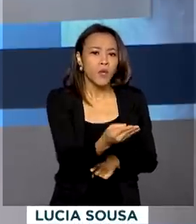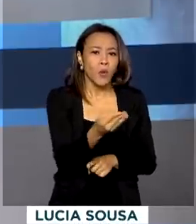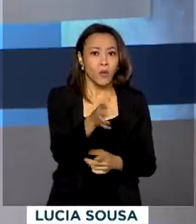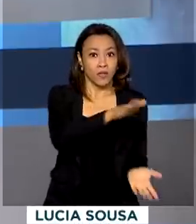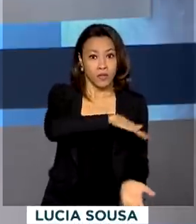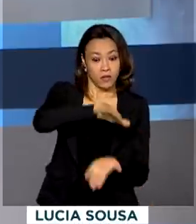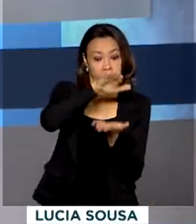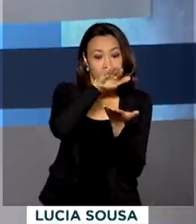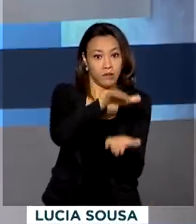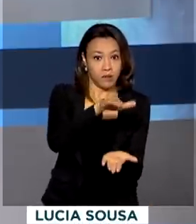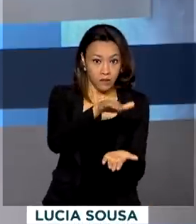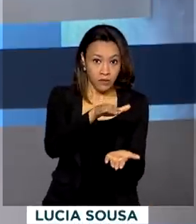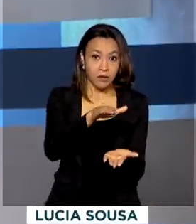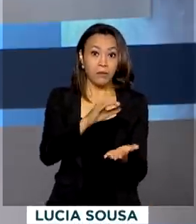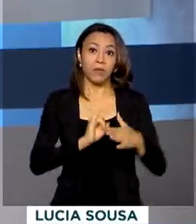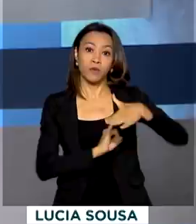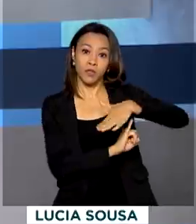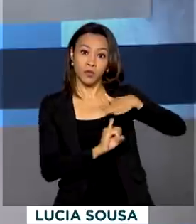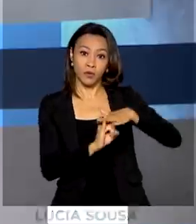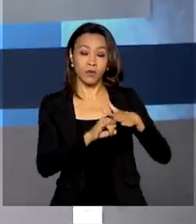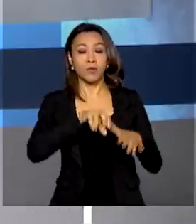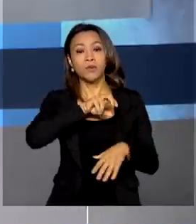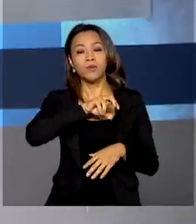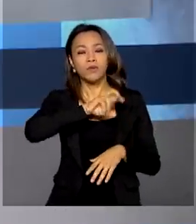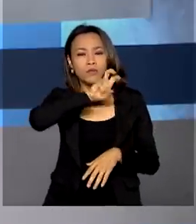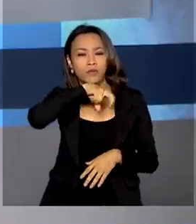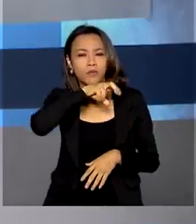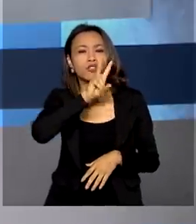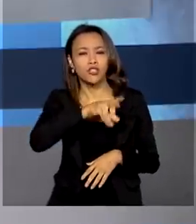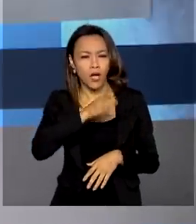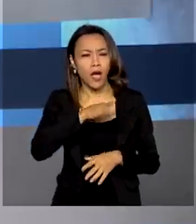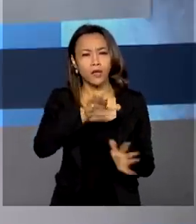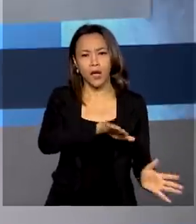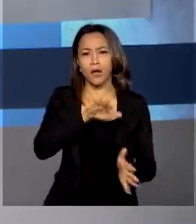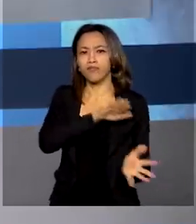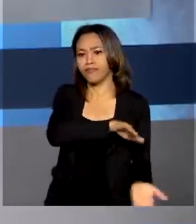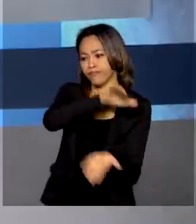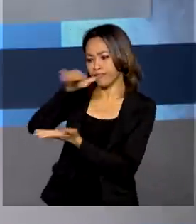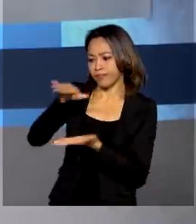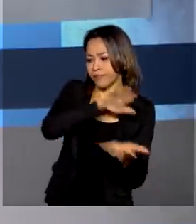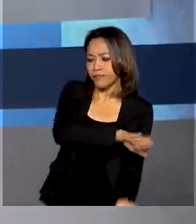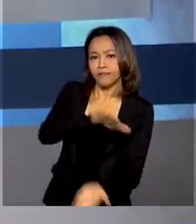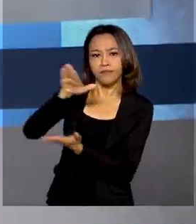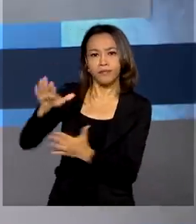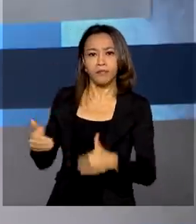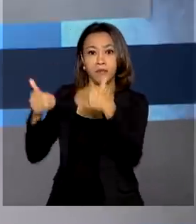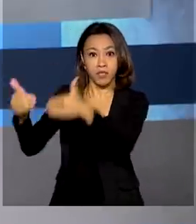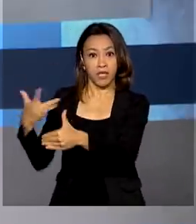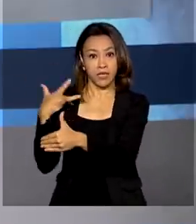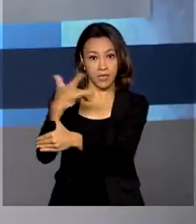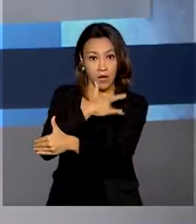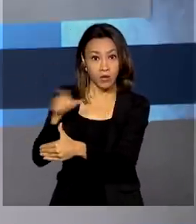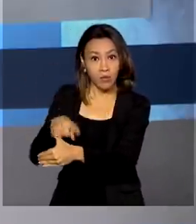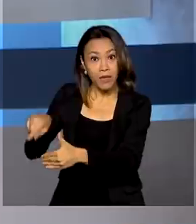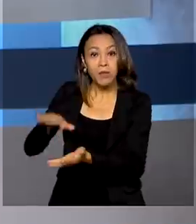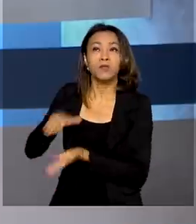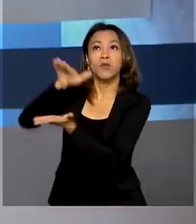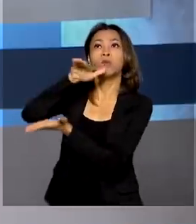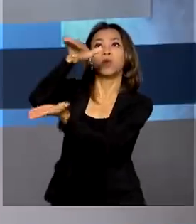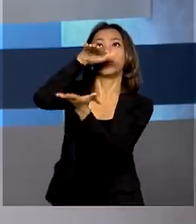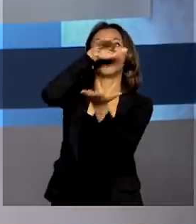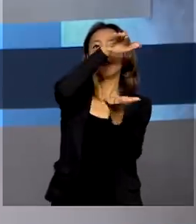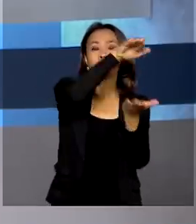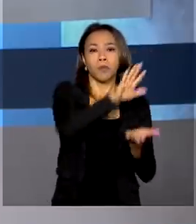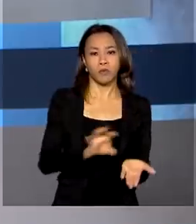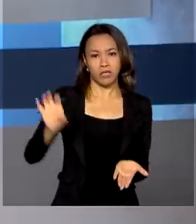Instituto Butantan estão sendo enviadas pelo Ministério da Saúde de forma proporcional e igualitária a todos os estados